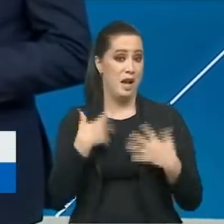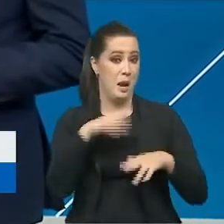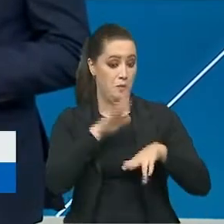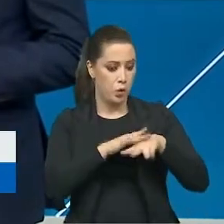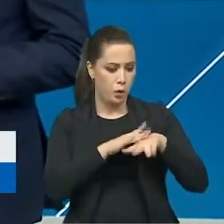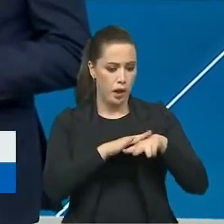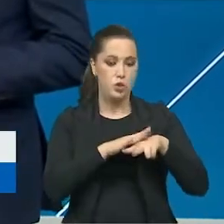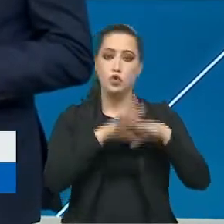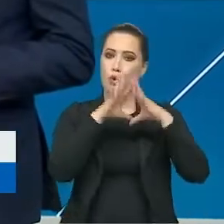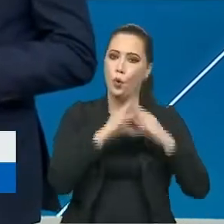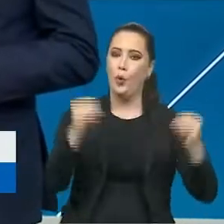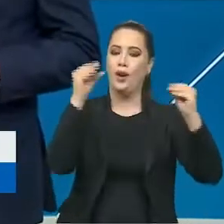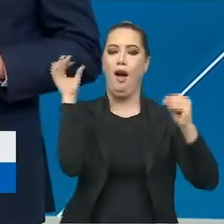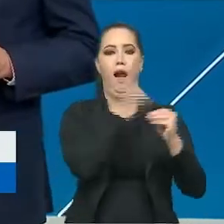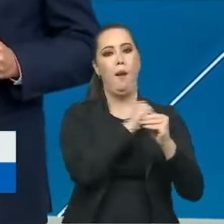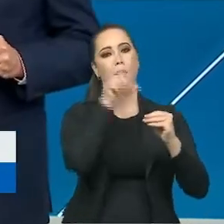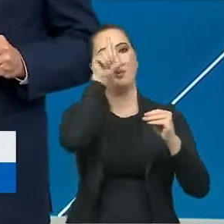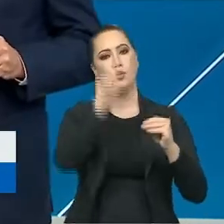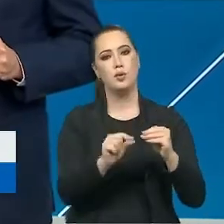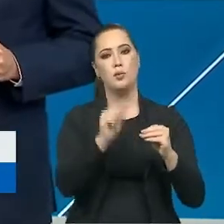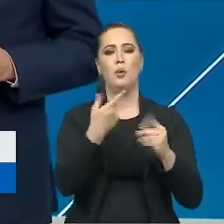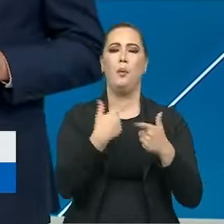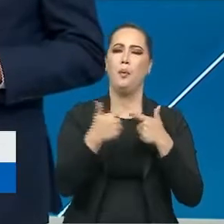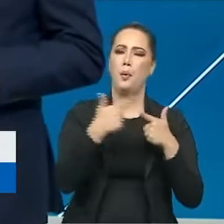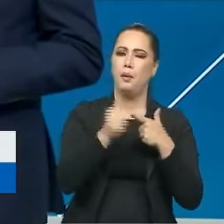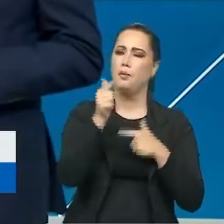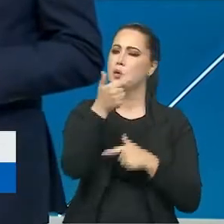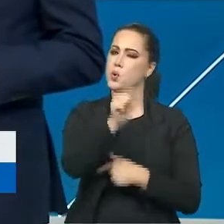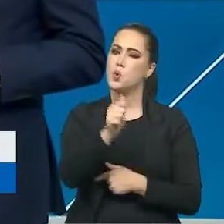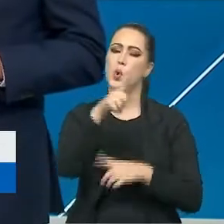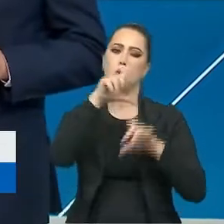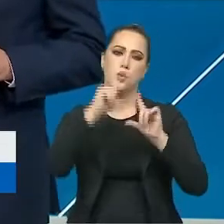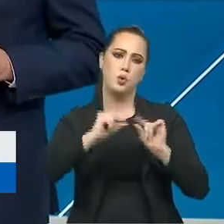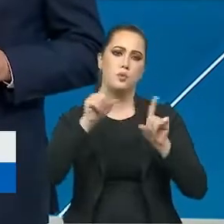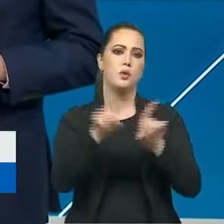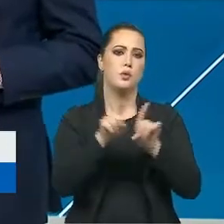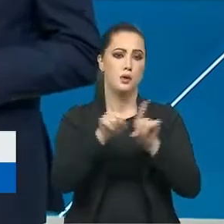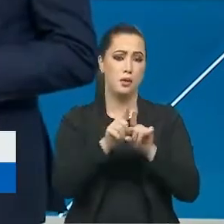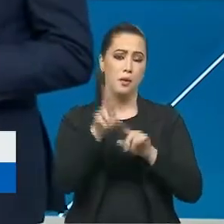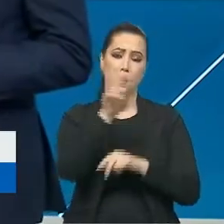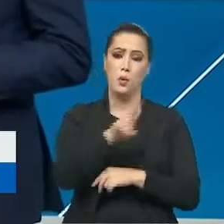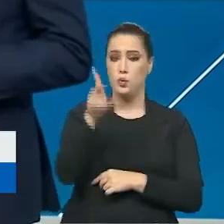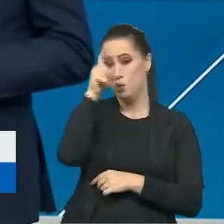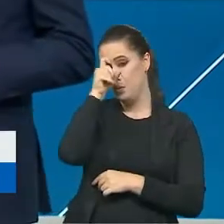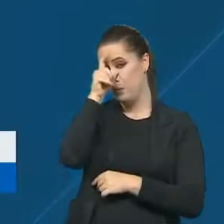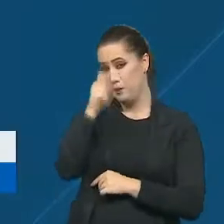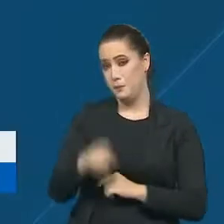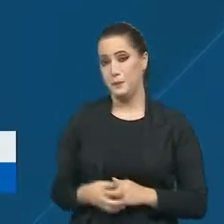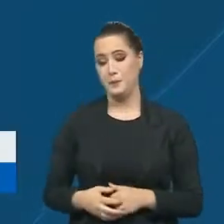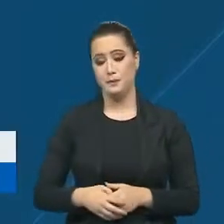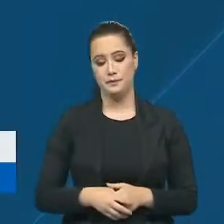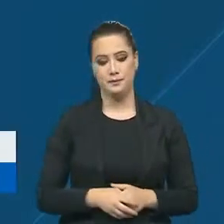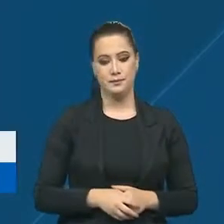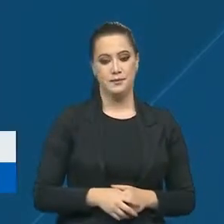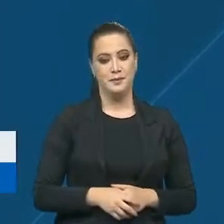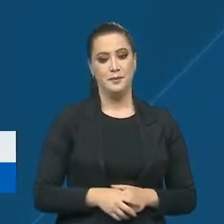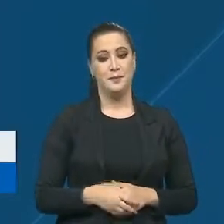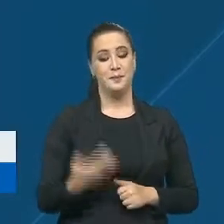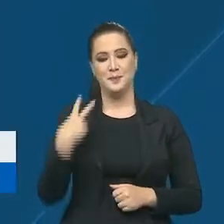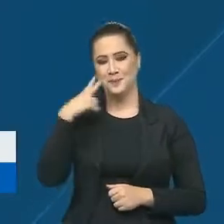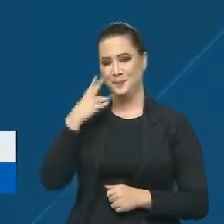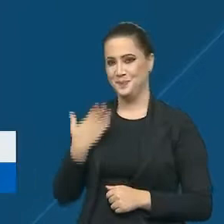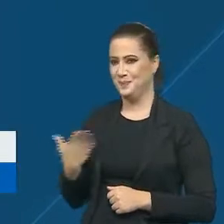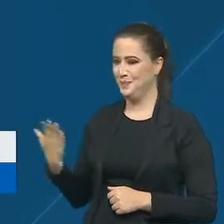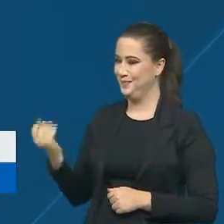doente que fica menos exposto a infecções e uma importante redução nos índices de ocupação hospitalar. Uma cena